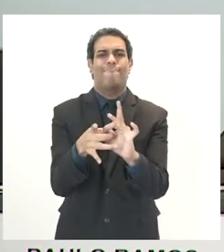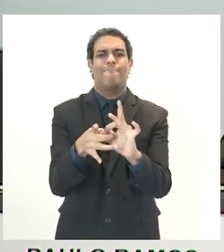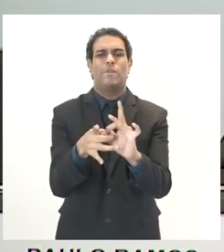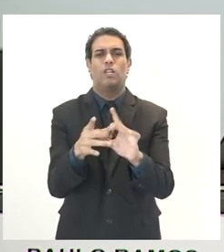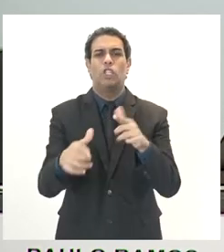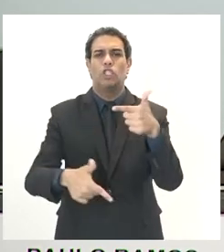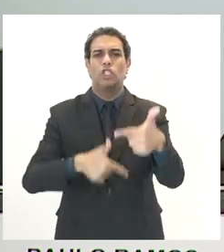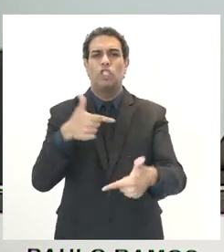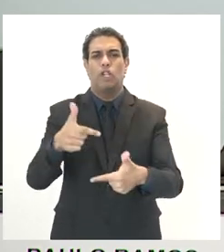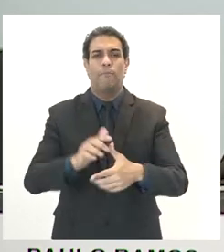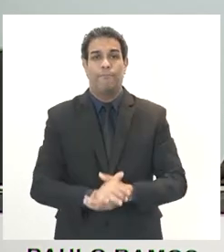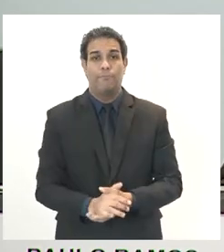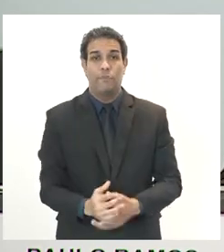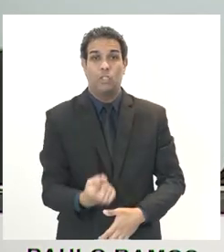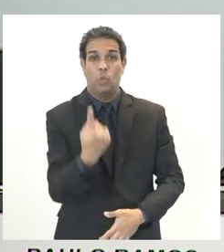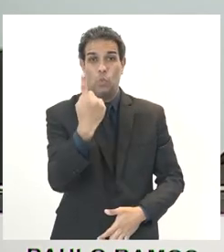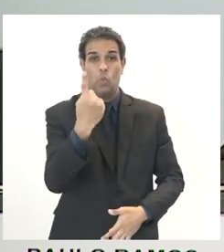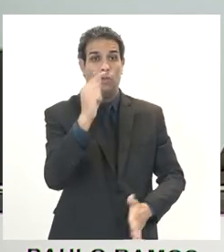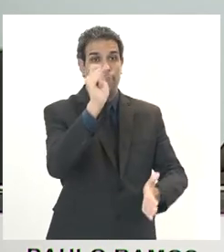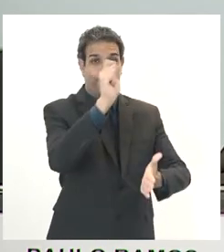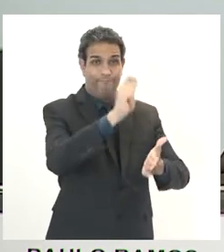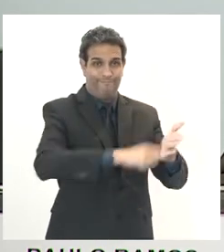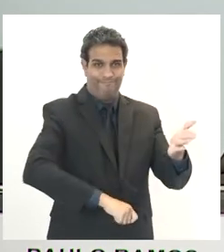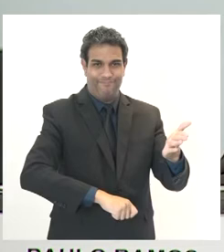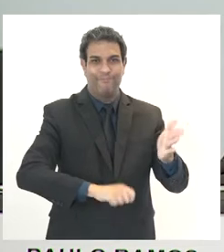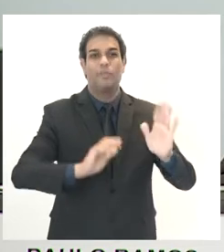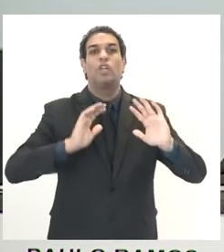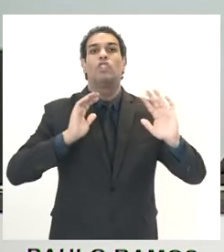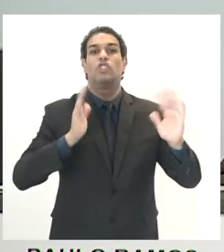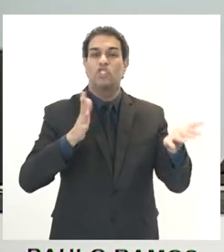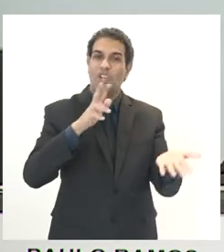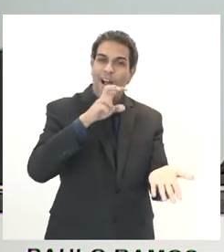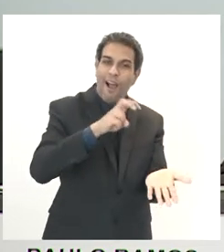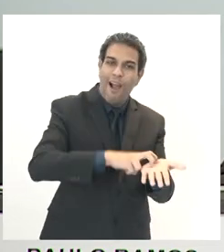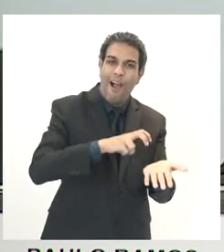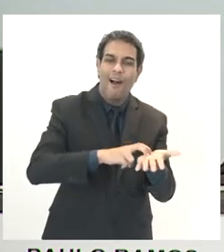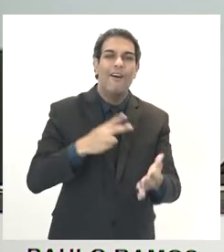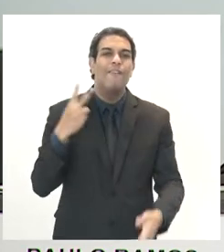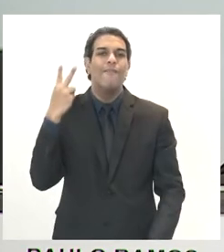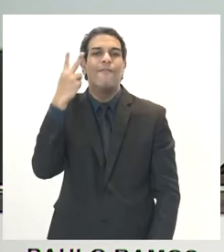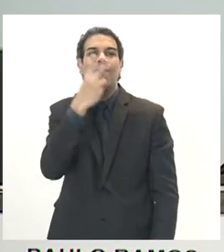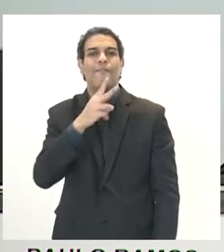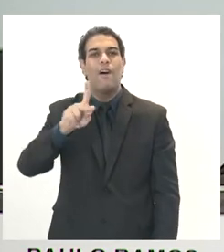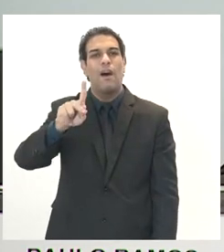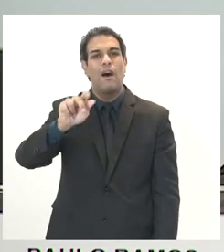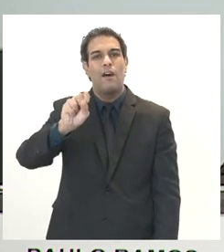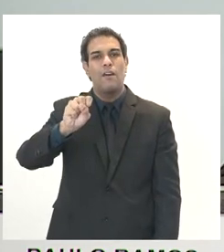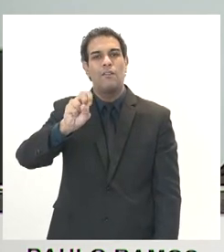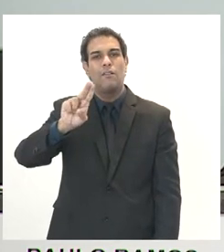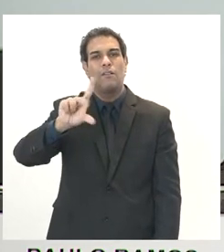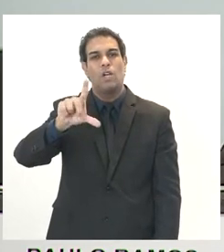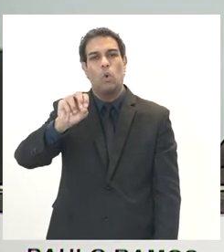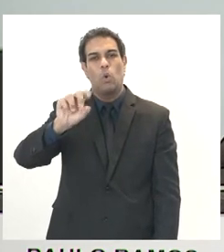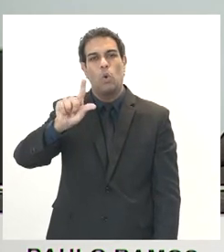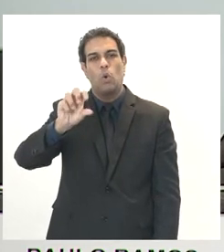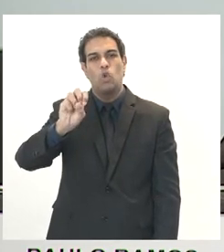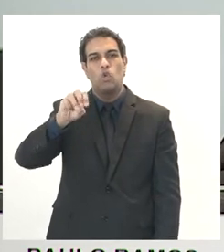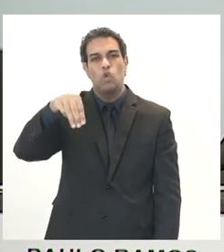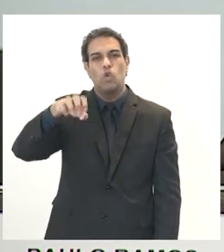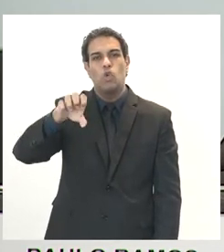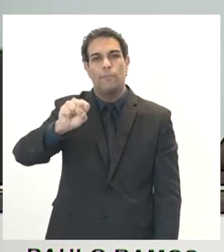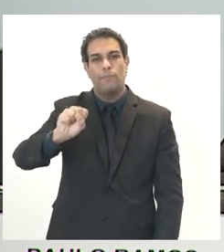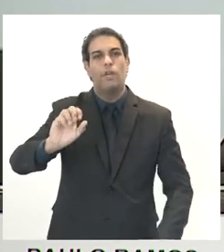Primeiro que estava aqui inscrito, já esteve aqui de manhã, que era o vereador Paulo Eduardo Gomes, de Niterói, já teve